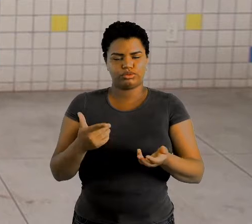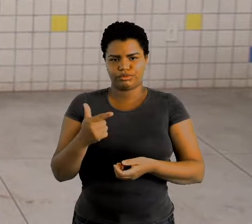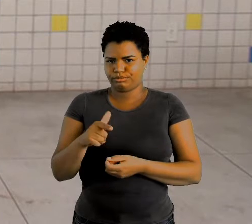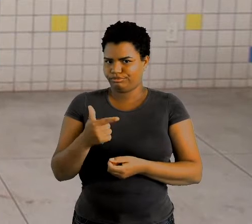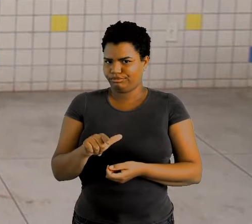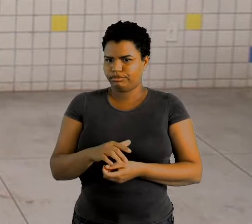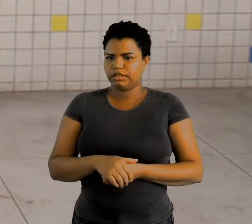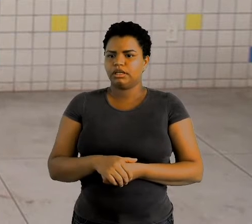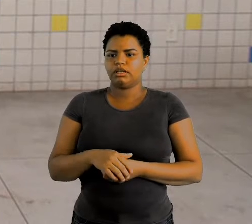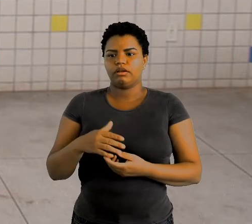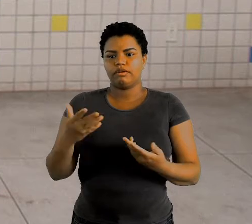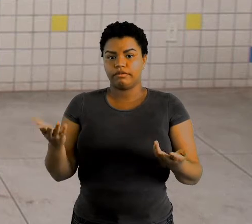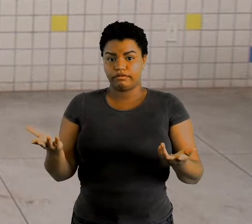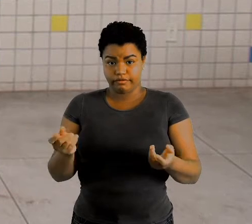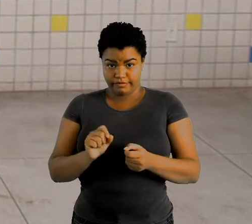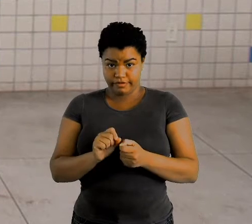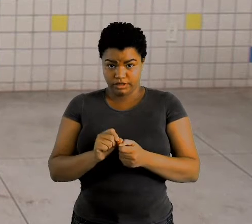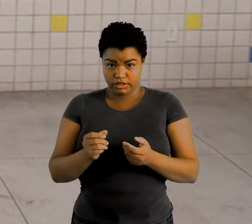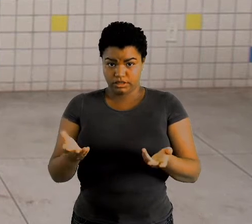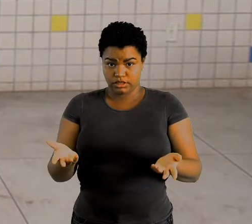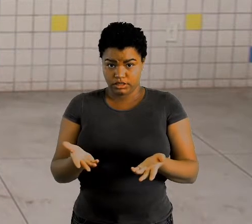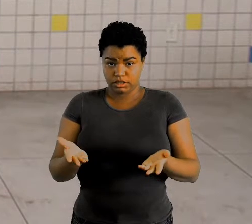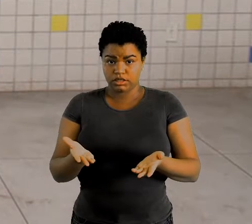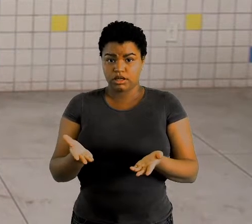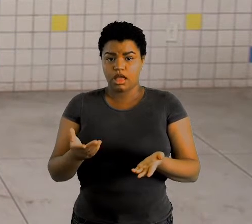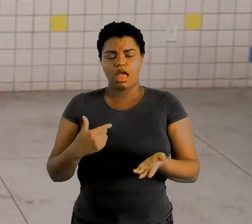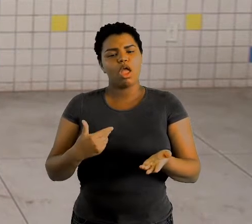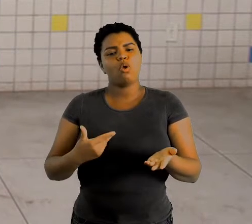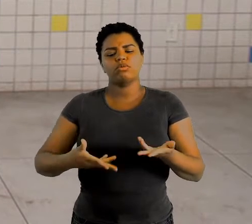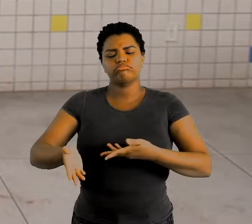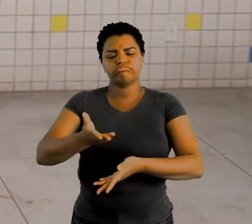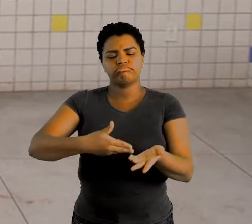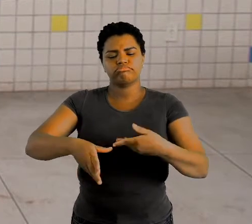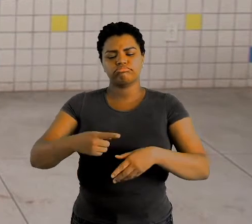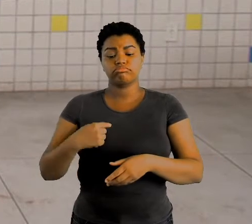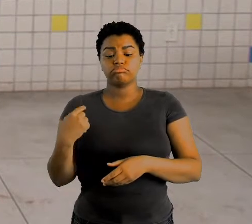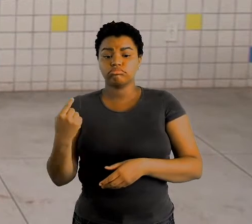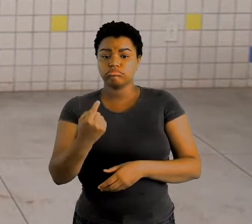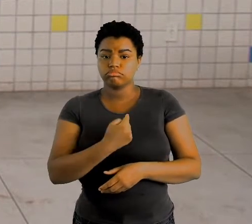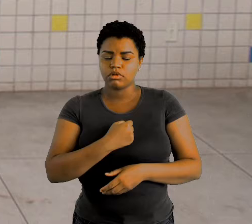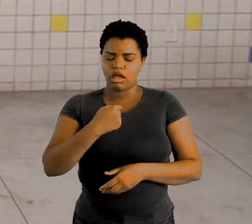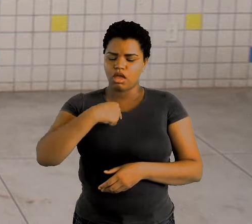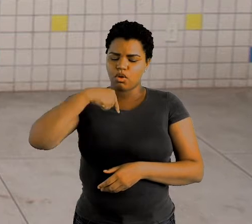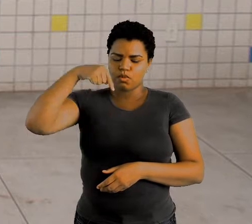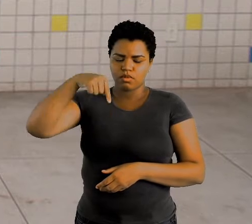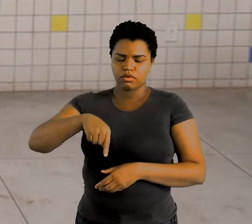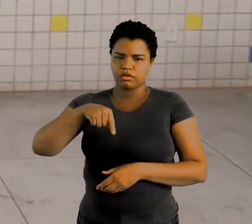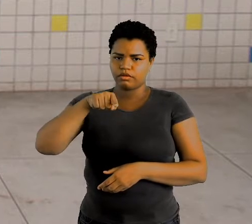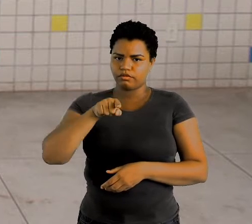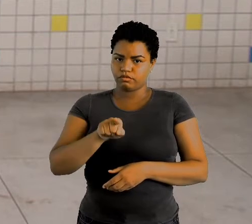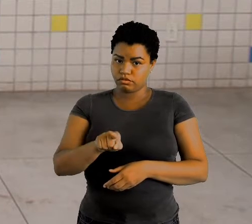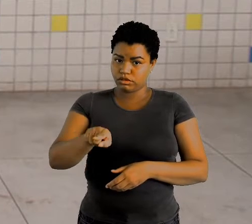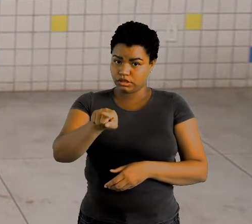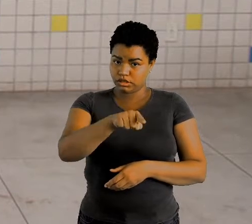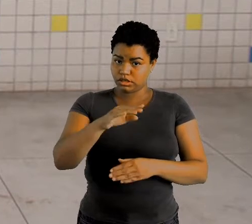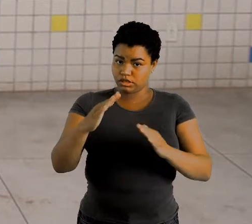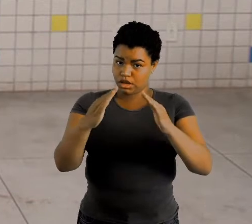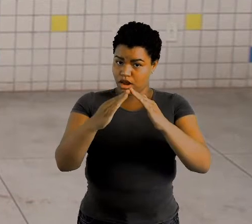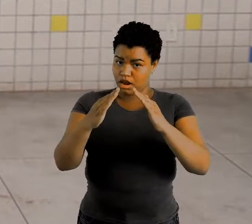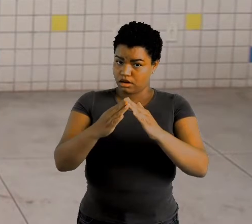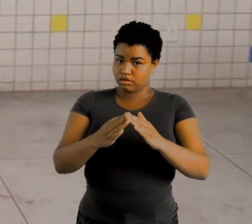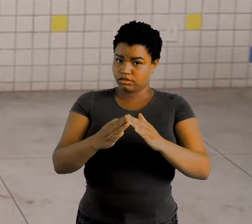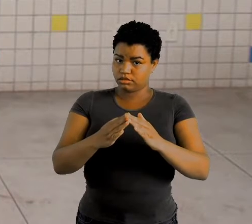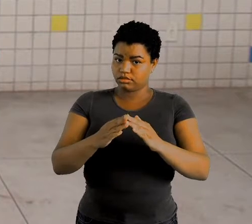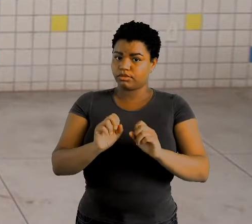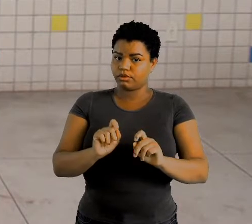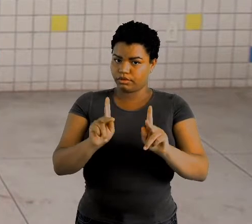Isso que a gente vai fazer aqui é uma interação nossa, eu aqui e vocês em casa, ok? Uma coisinha